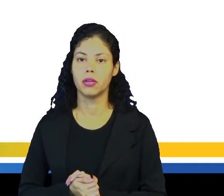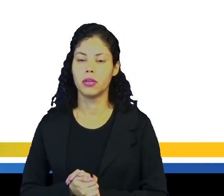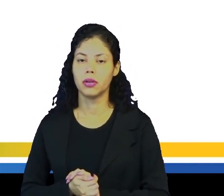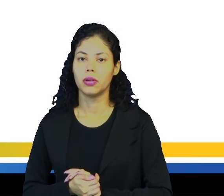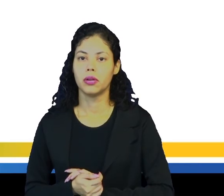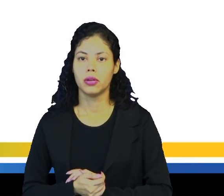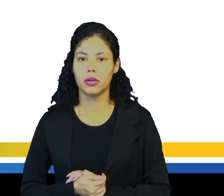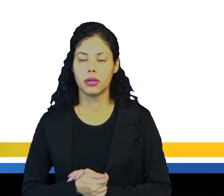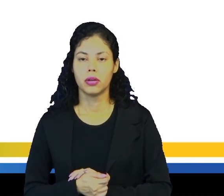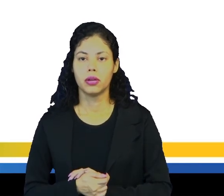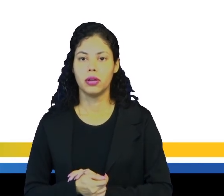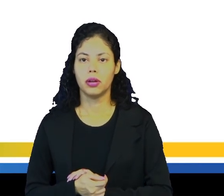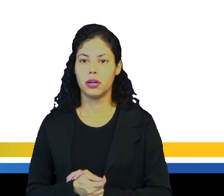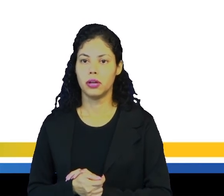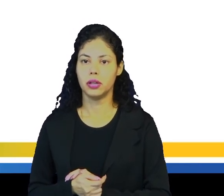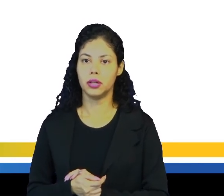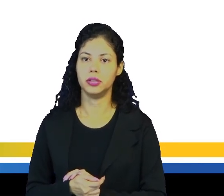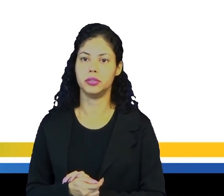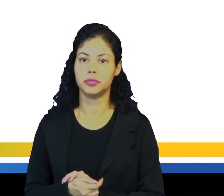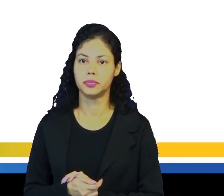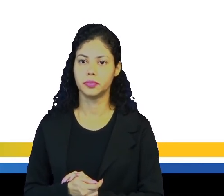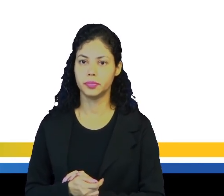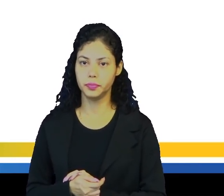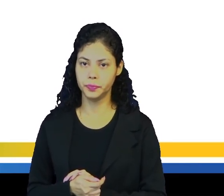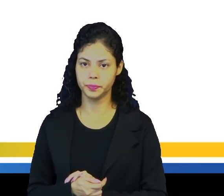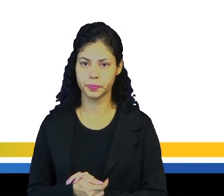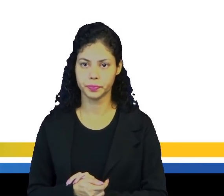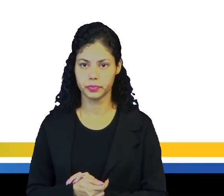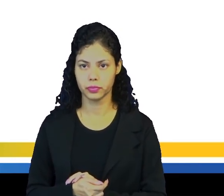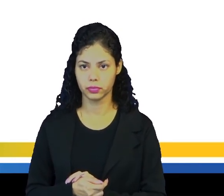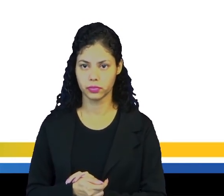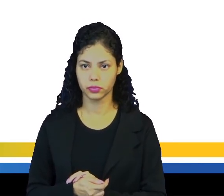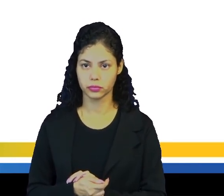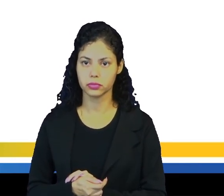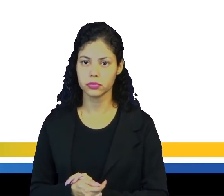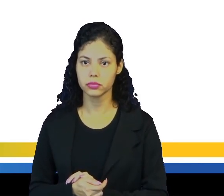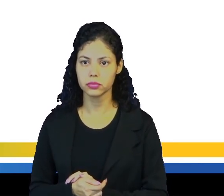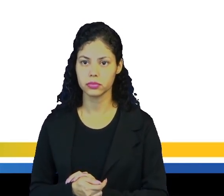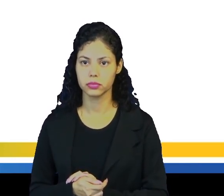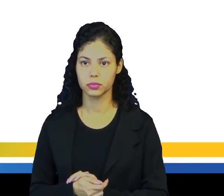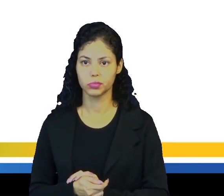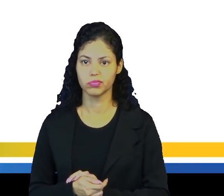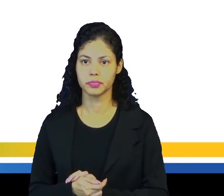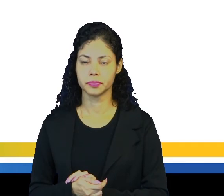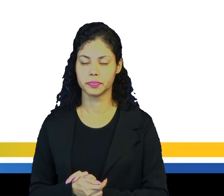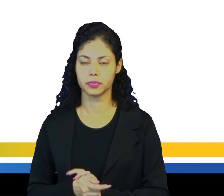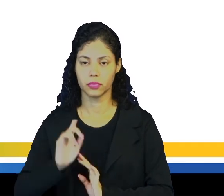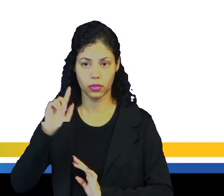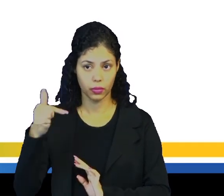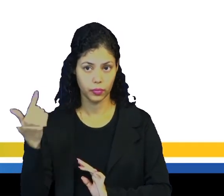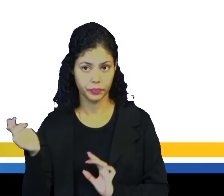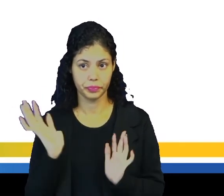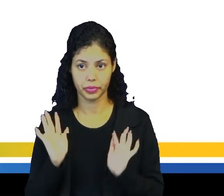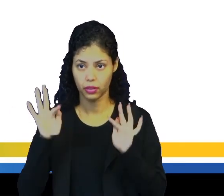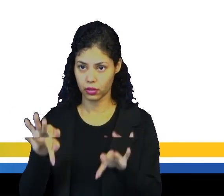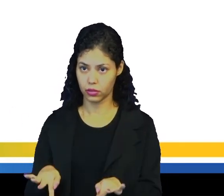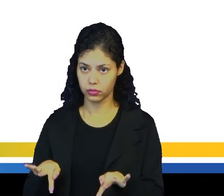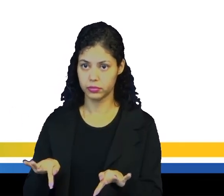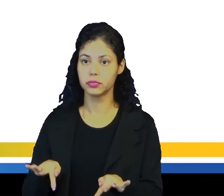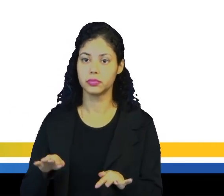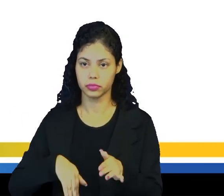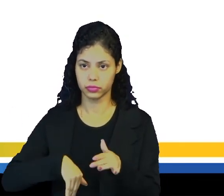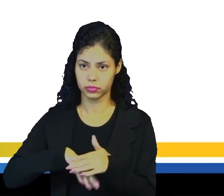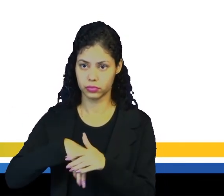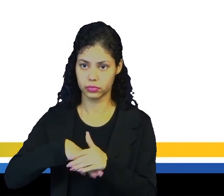Na quatro, nós temos, after they won the game, they shouted, you hey! Depois que eles terminaram o